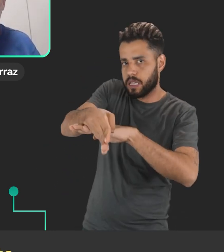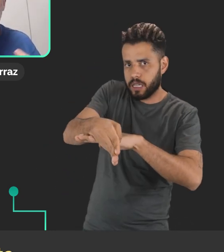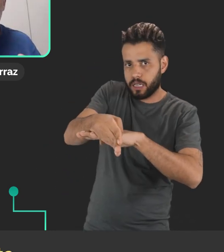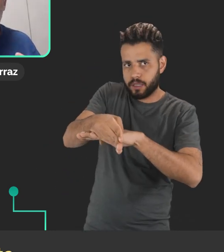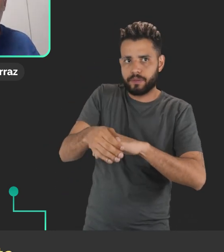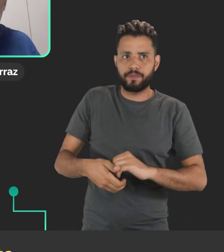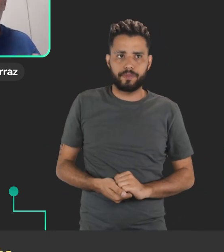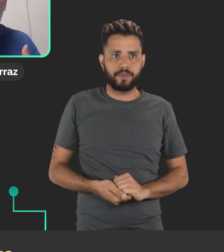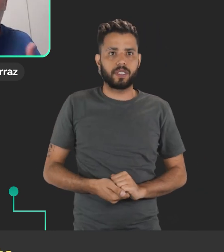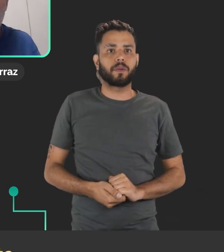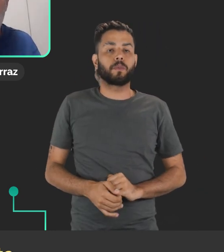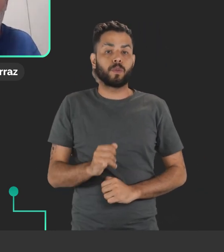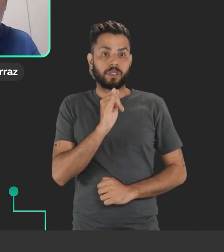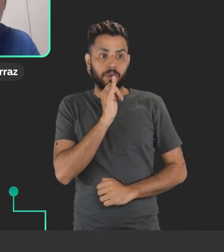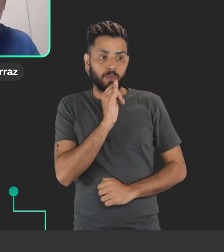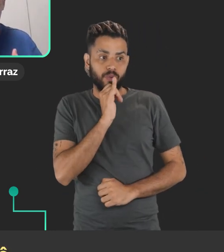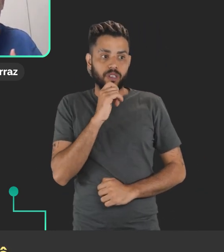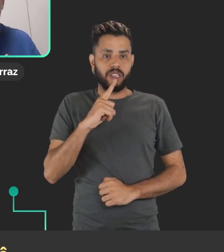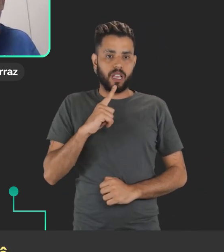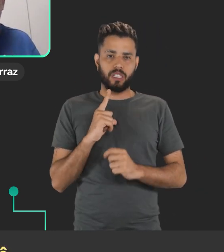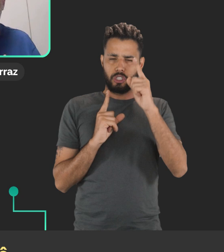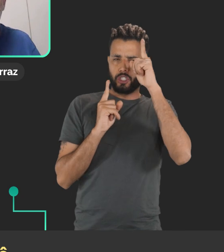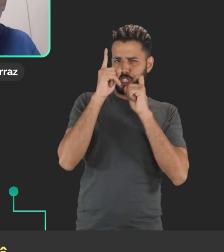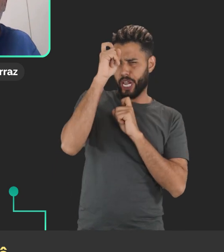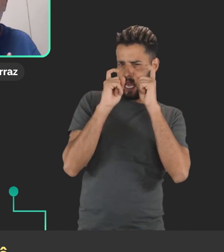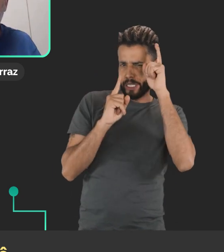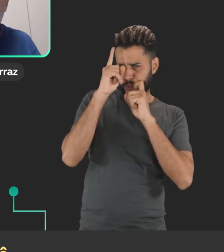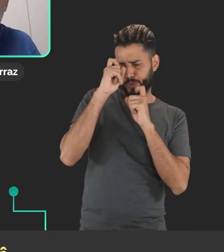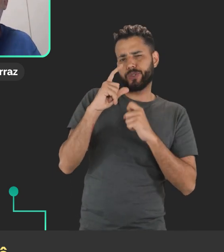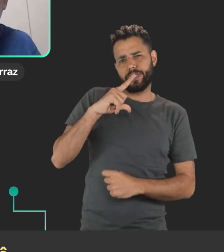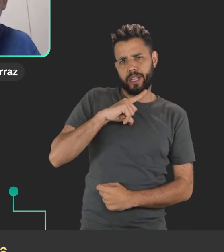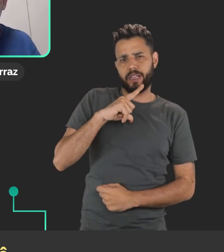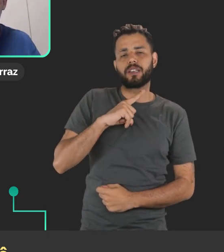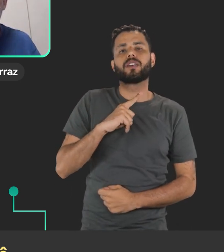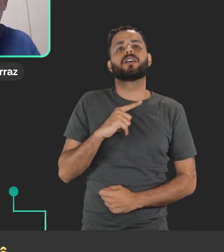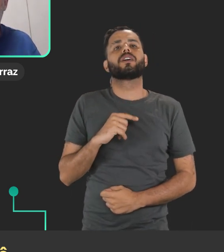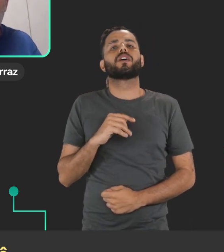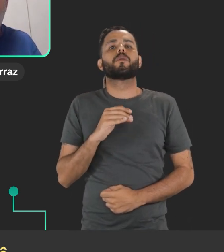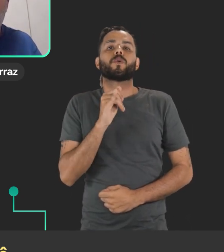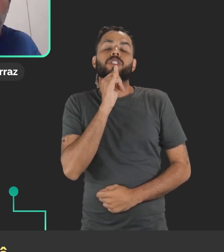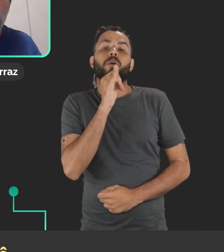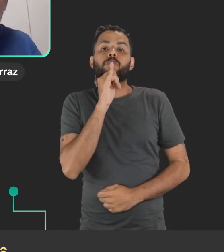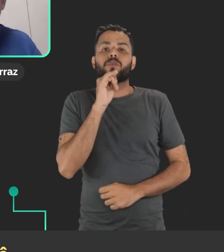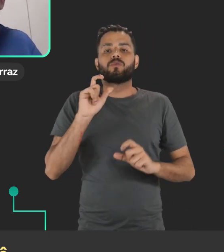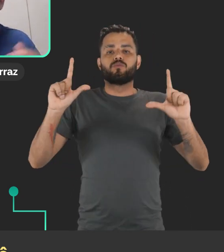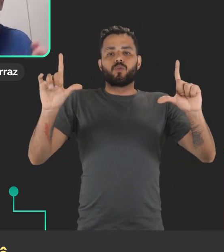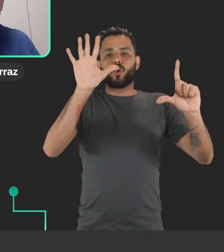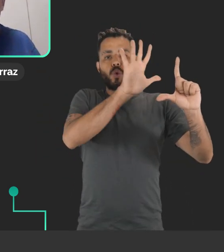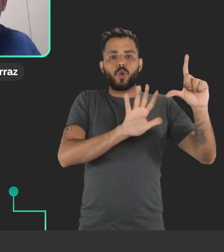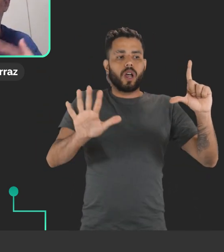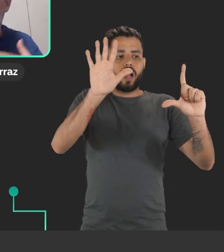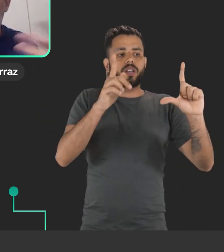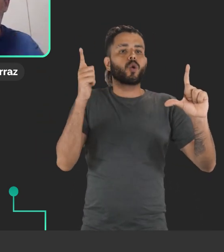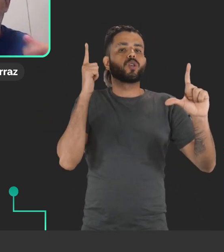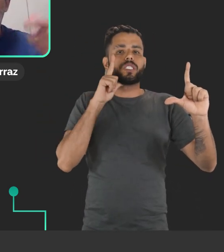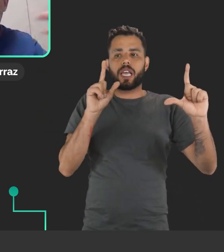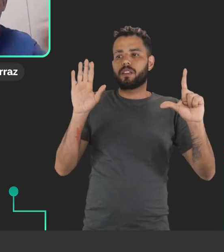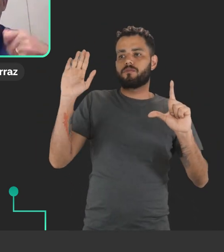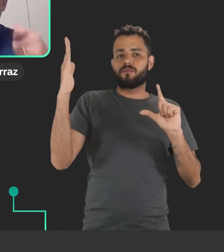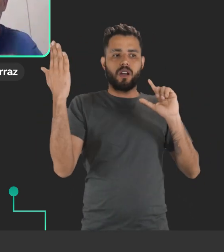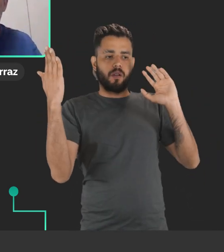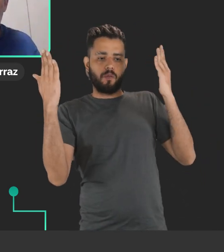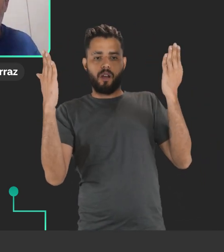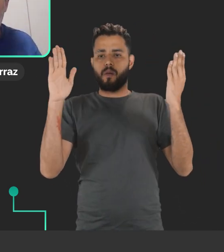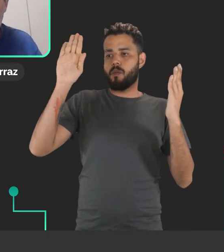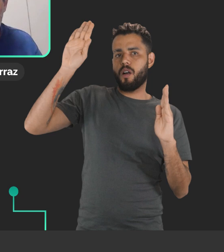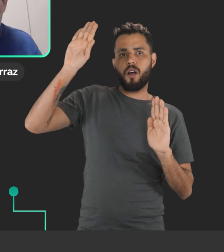tem modalidades de entrada por gestos, né? Você tem um cenário que você pode movimentar as mãos, talvez você tenha que segurar